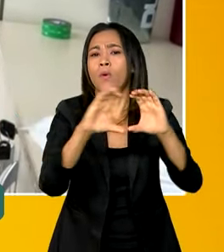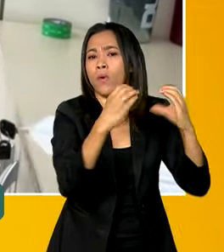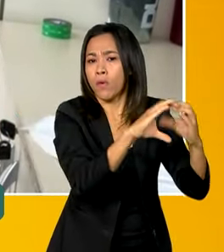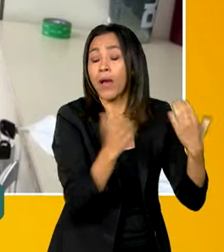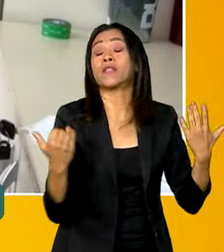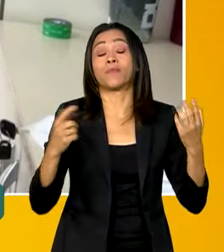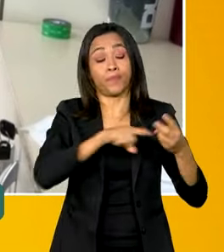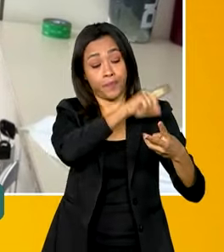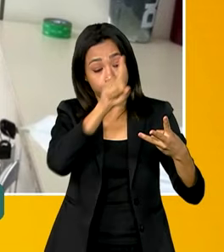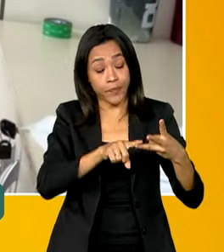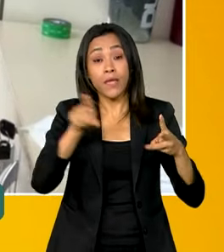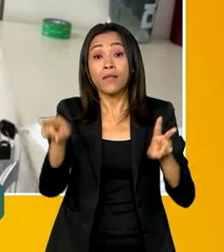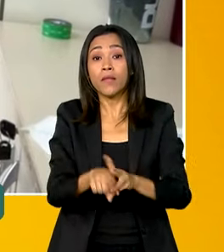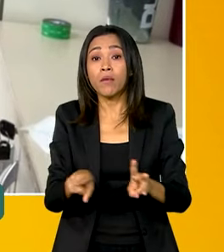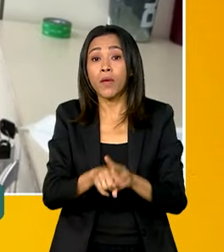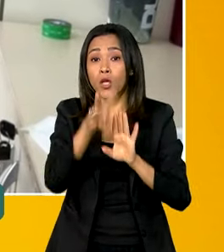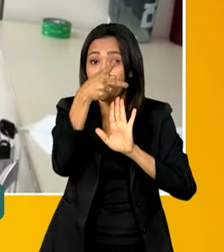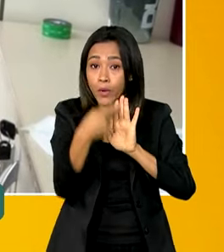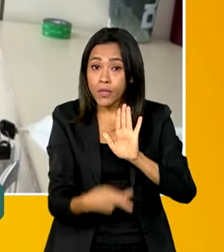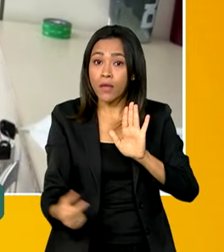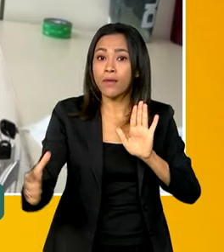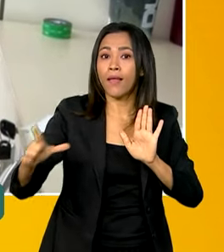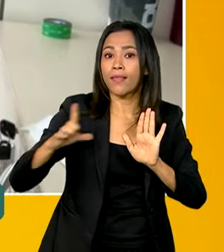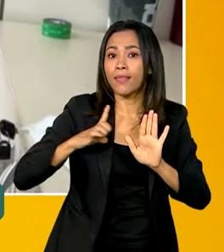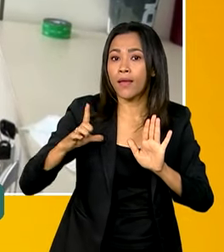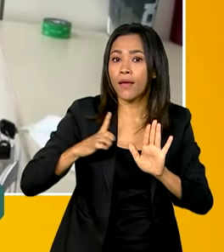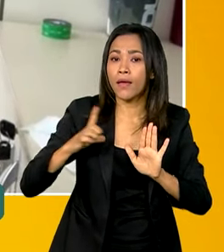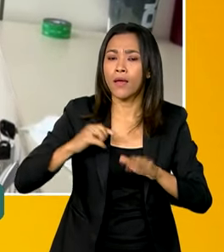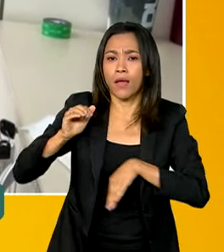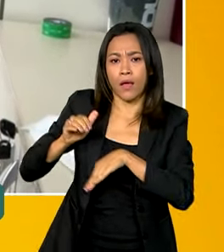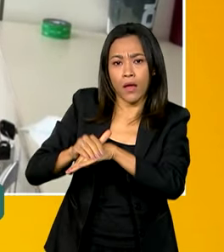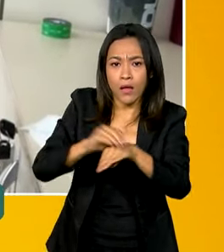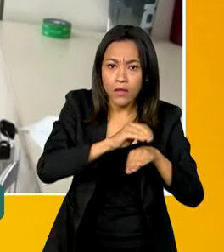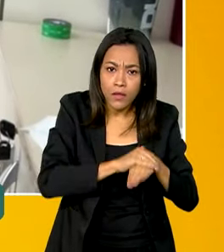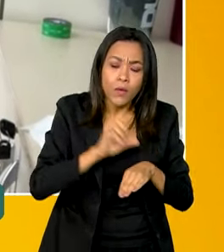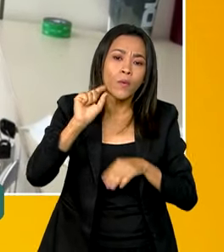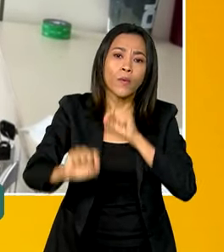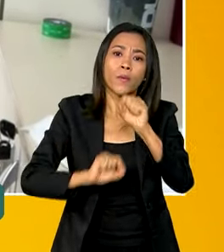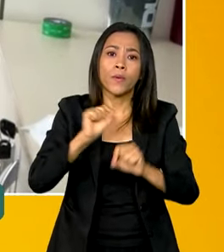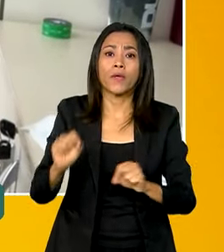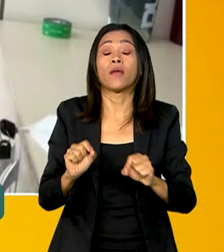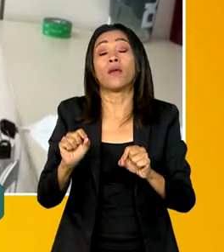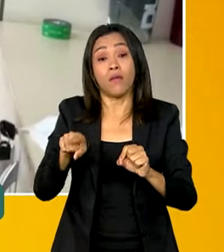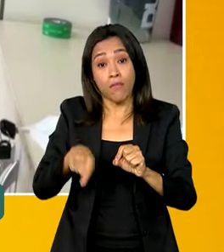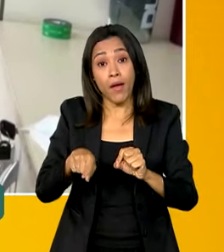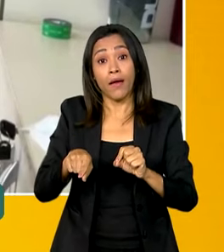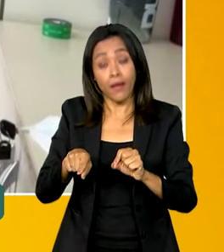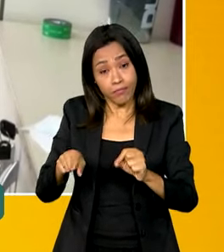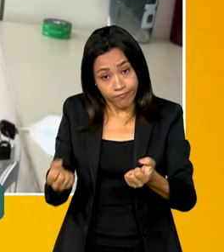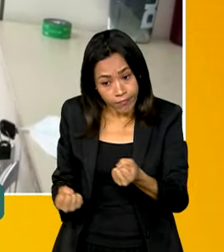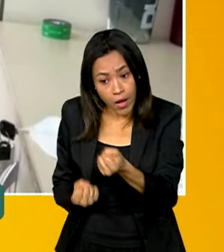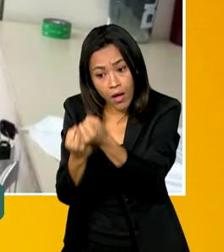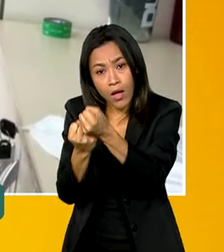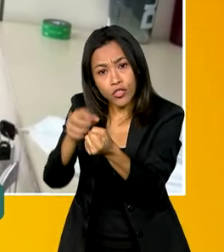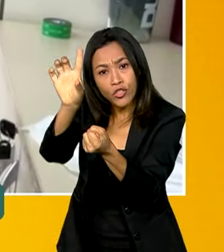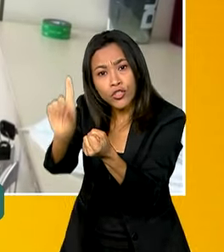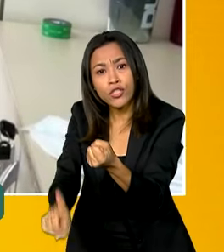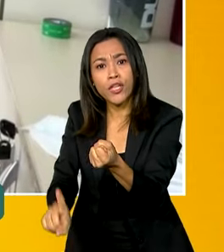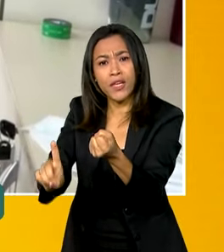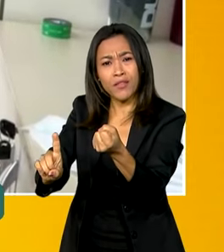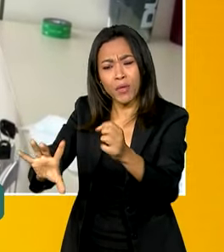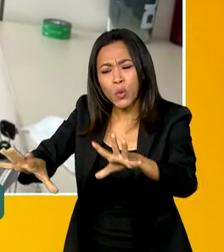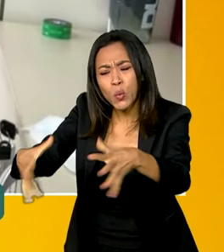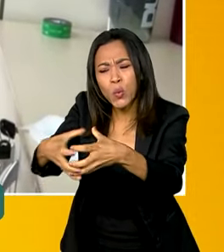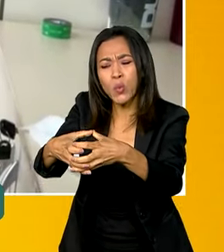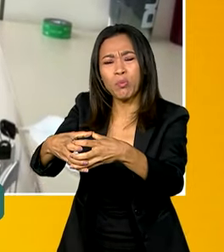E por fim, o projeto também tem uma frente de iniciativas voltadas para a promoção de direitos para grupos em situação de